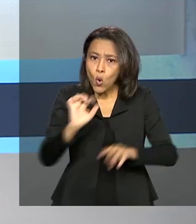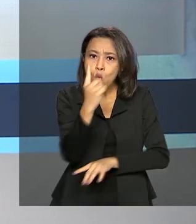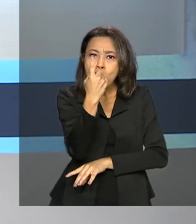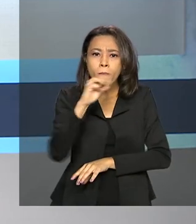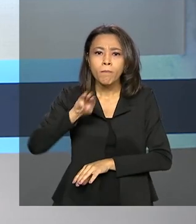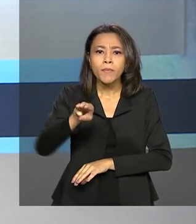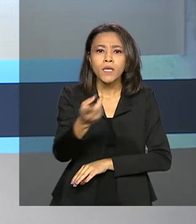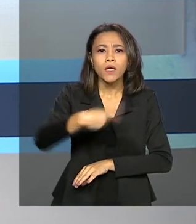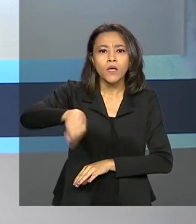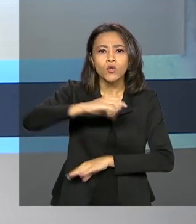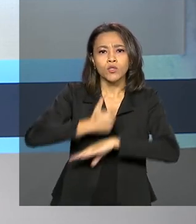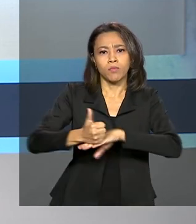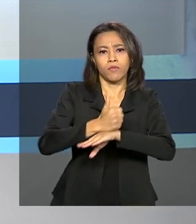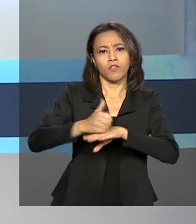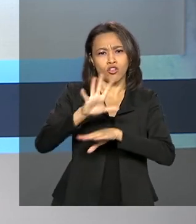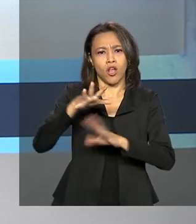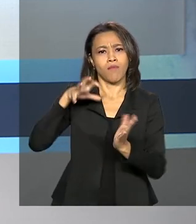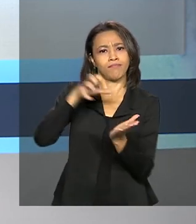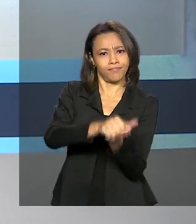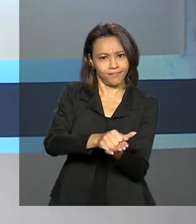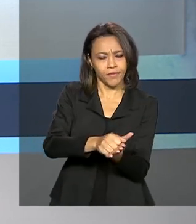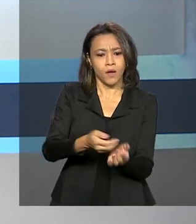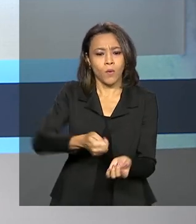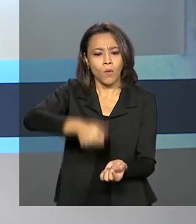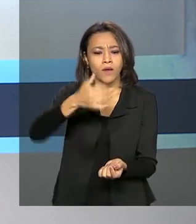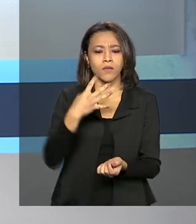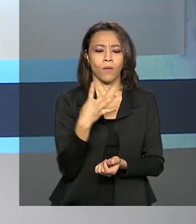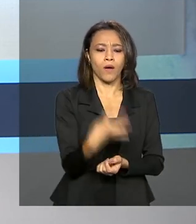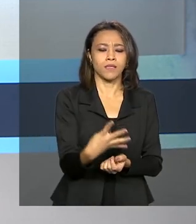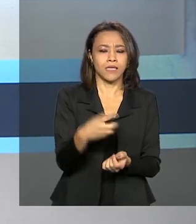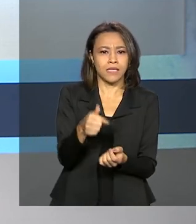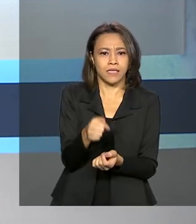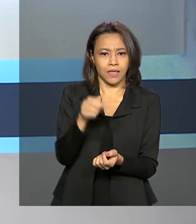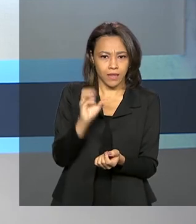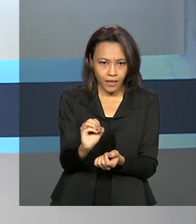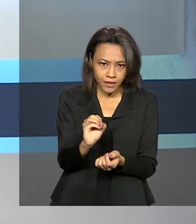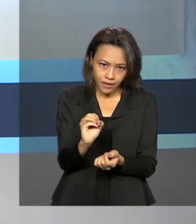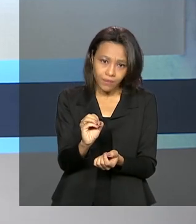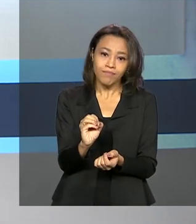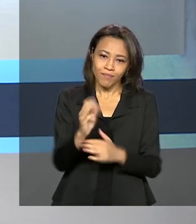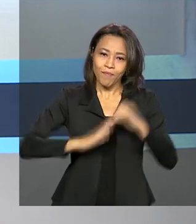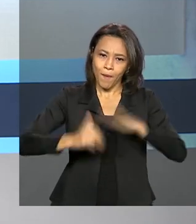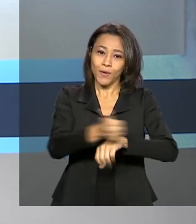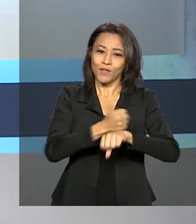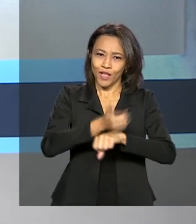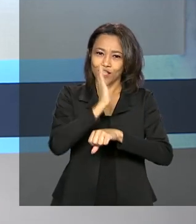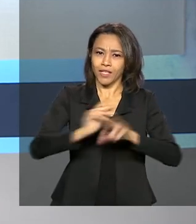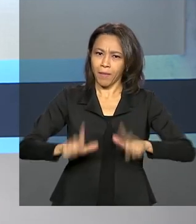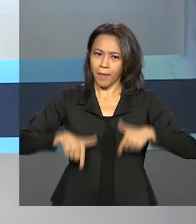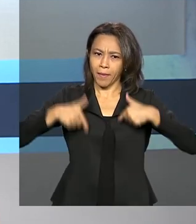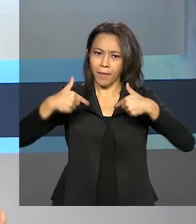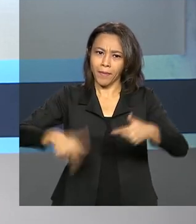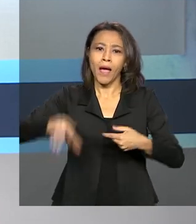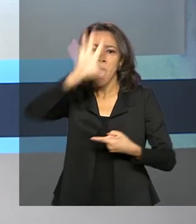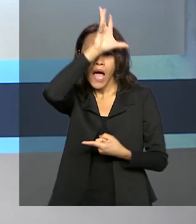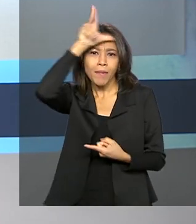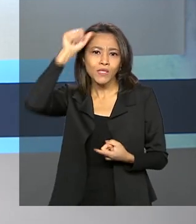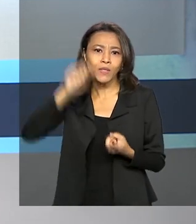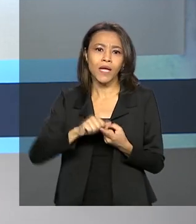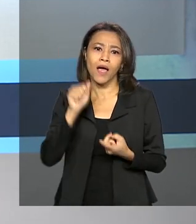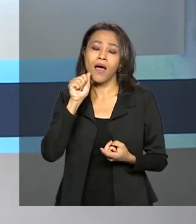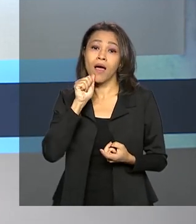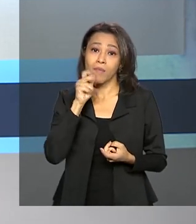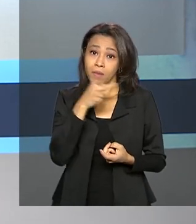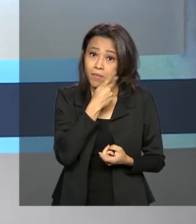profissionais cadastrados. Quase 470 profissionais já estão atuando no Amazonas, Amapá e